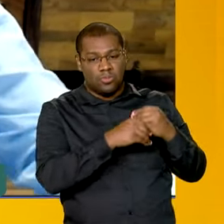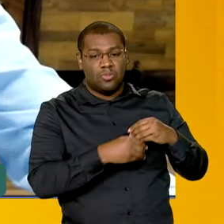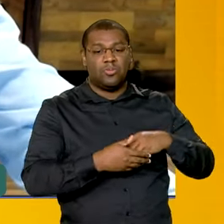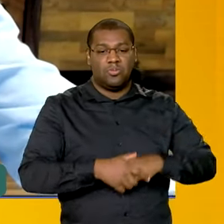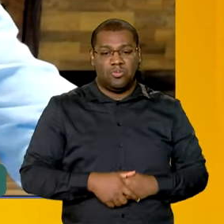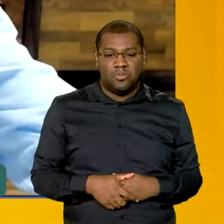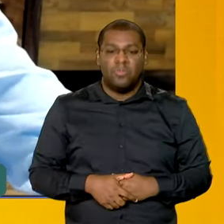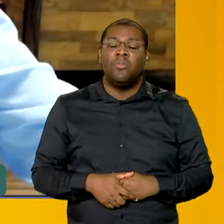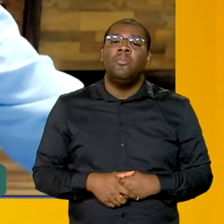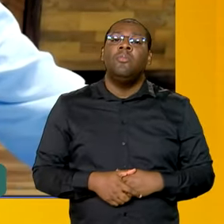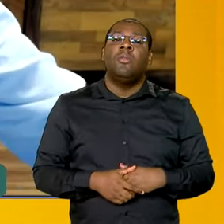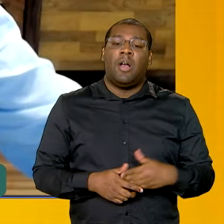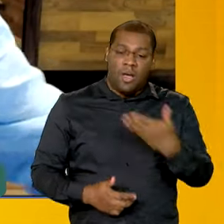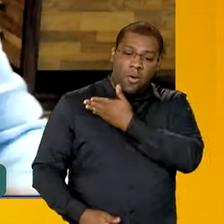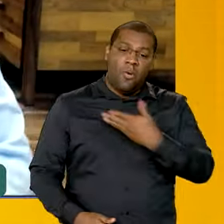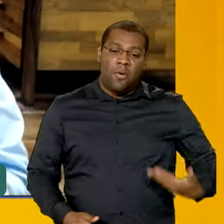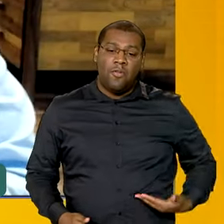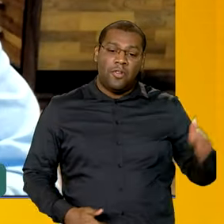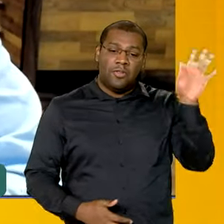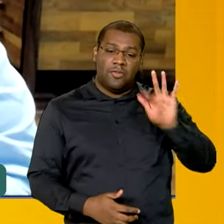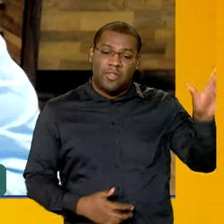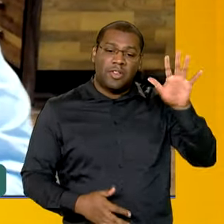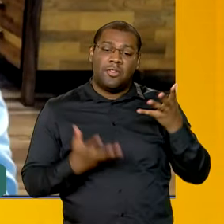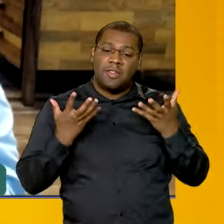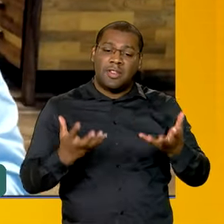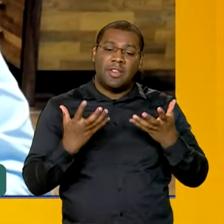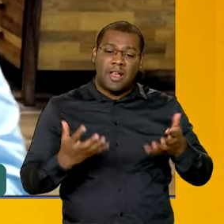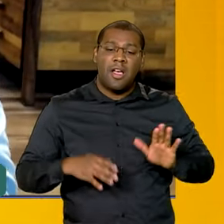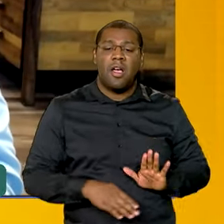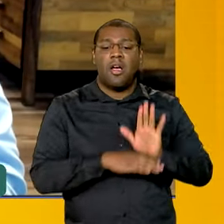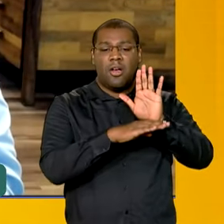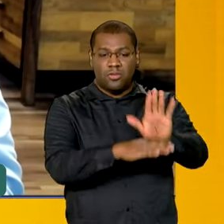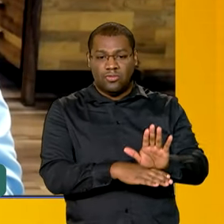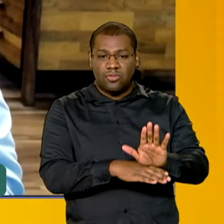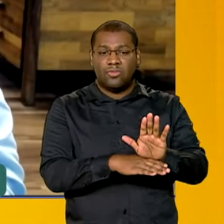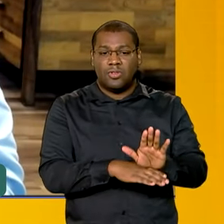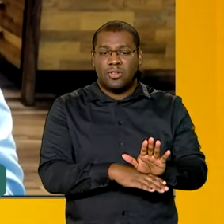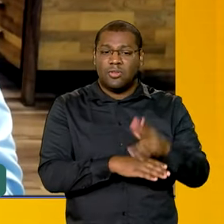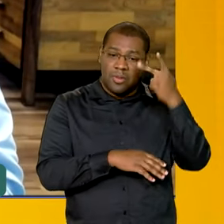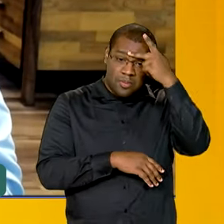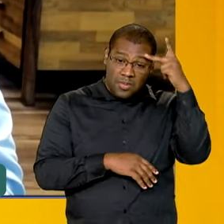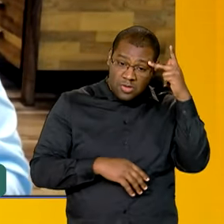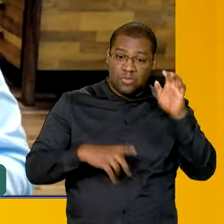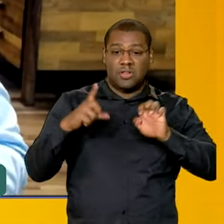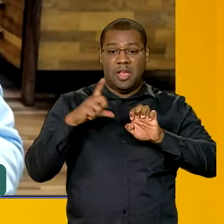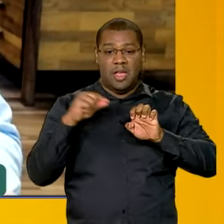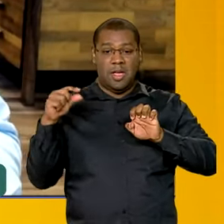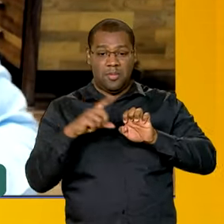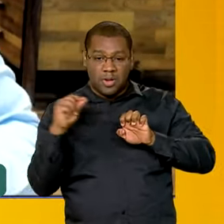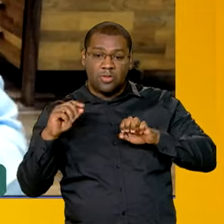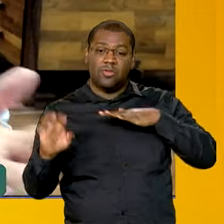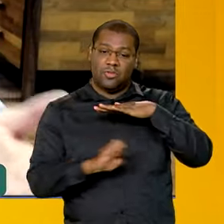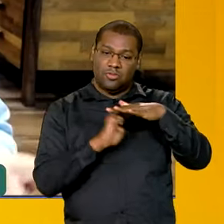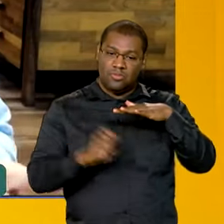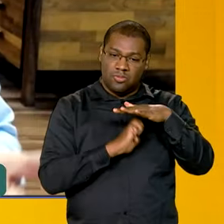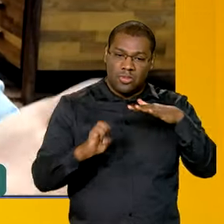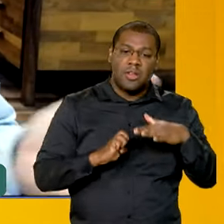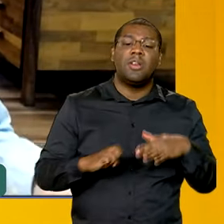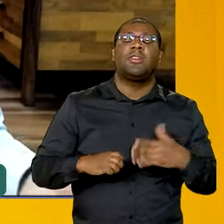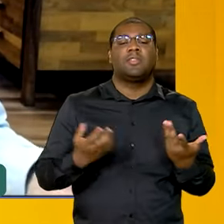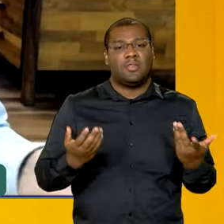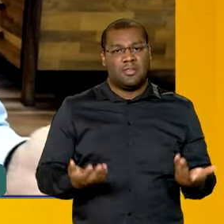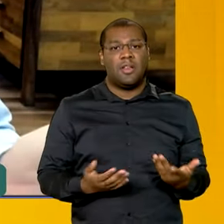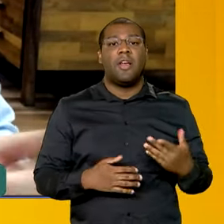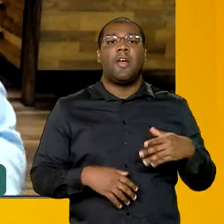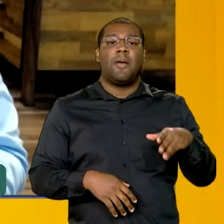que nós queremos aqui garantir a todos, todos os empreendedores, empregadores. Linhas de crédito que o